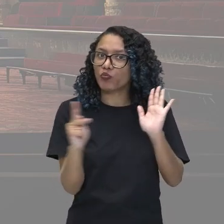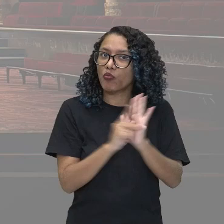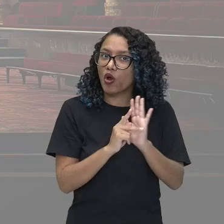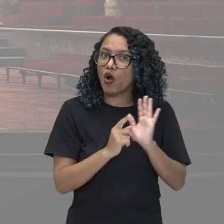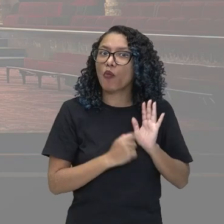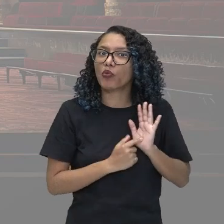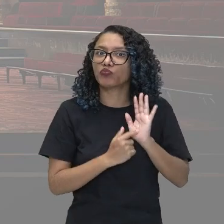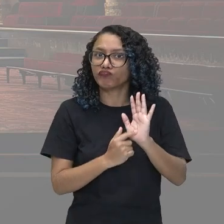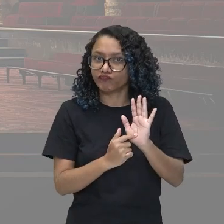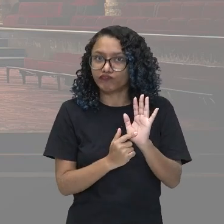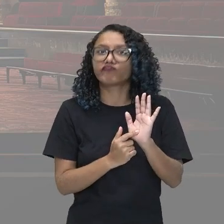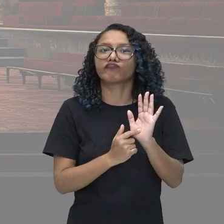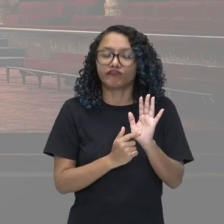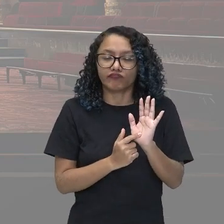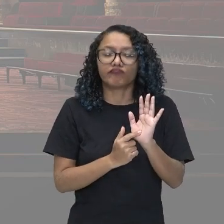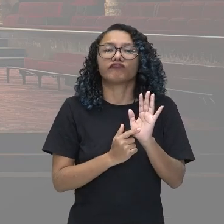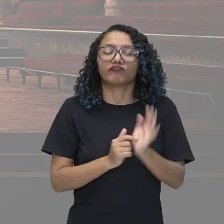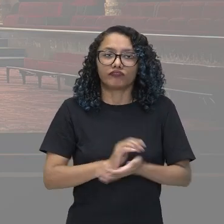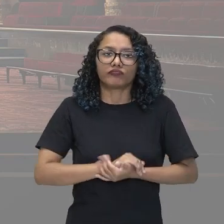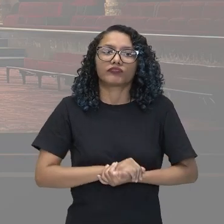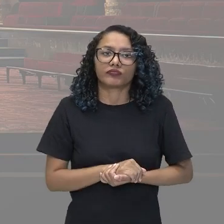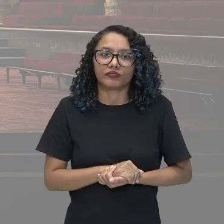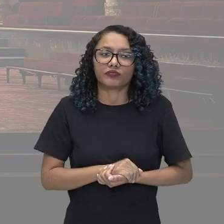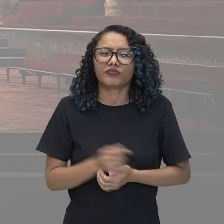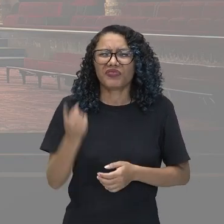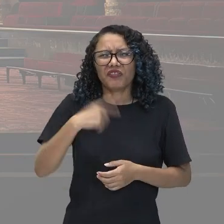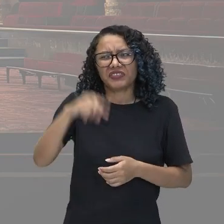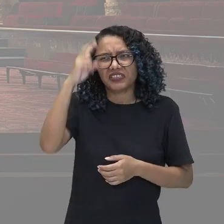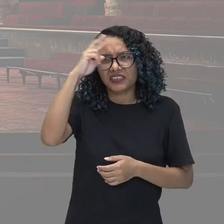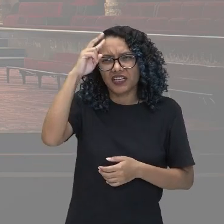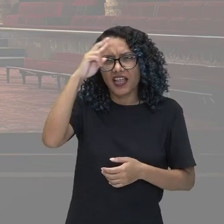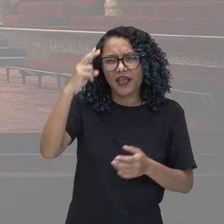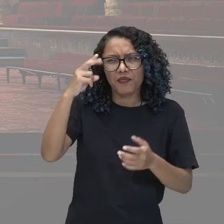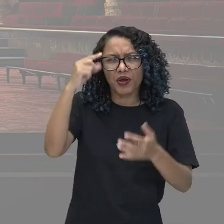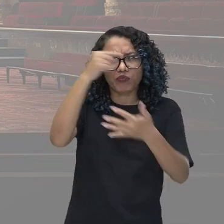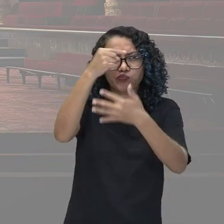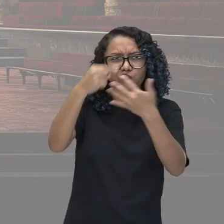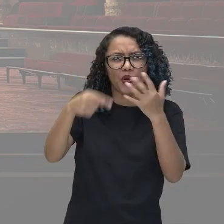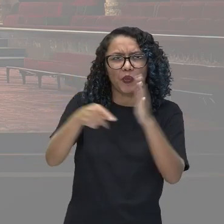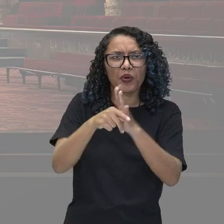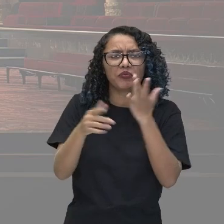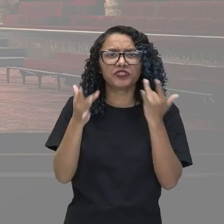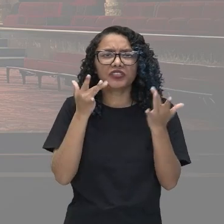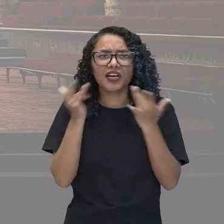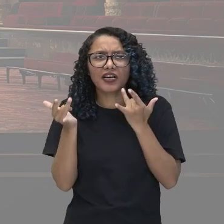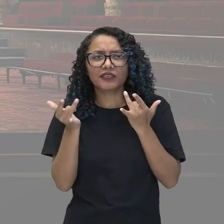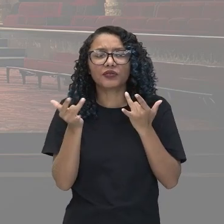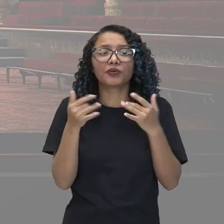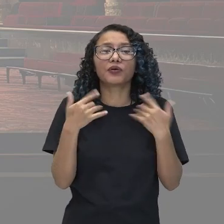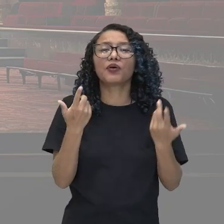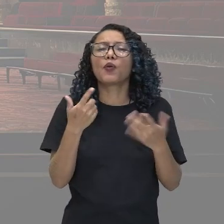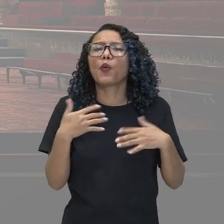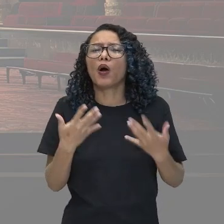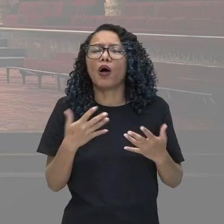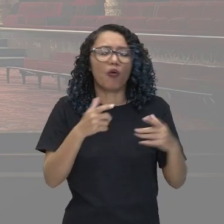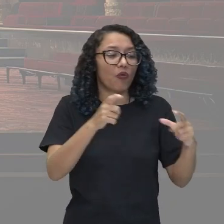vocês lembram dos elementos do teatro, que é o cenário, não isso? Então,